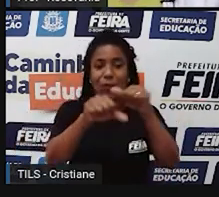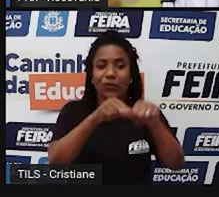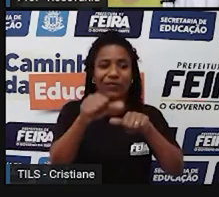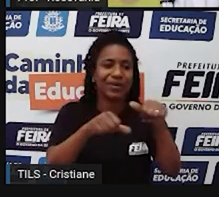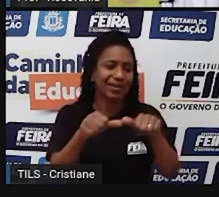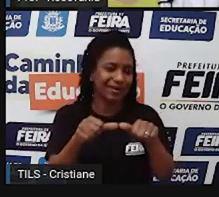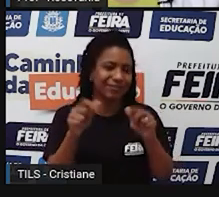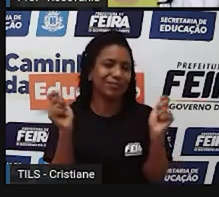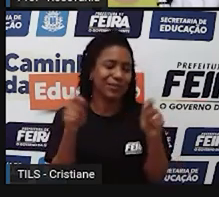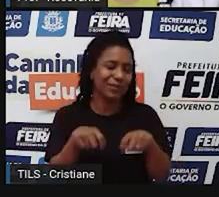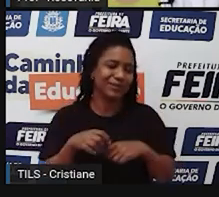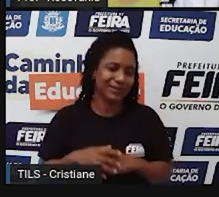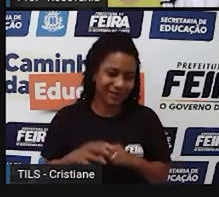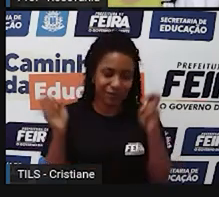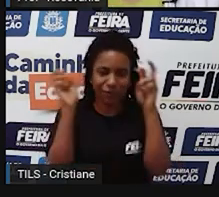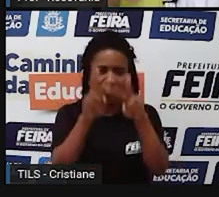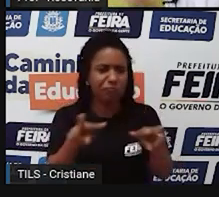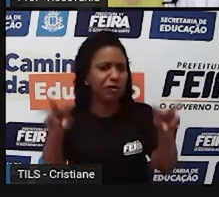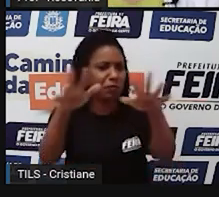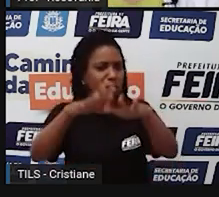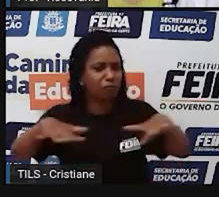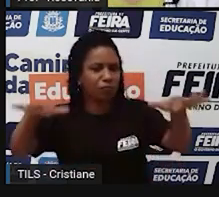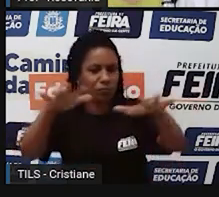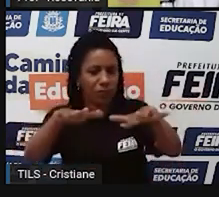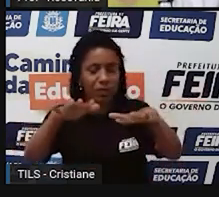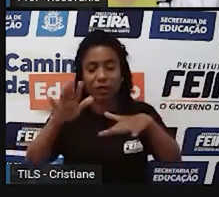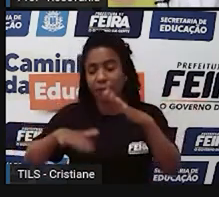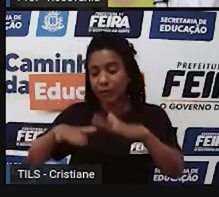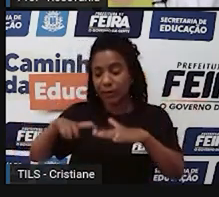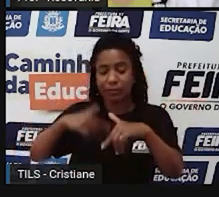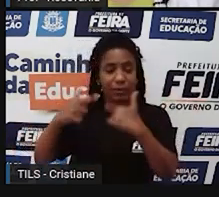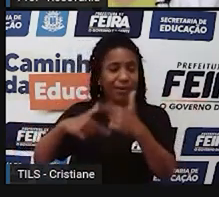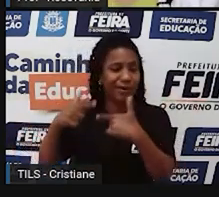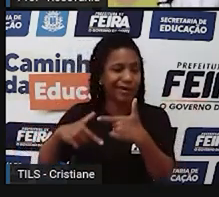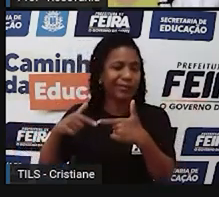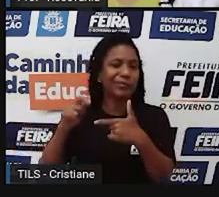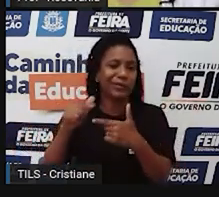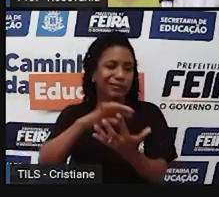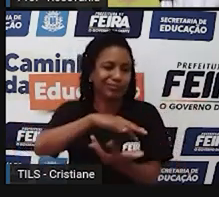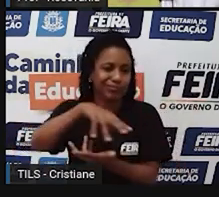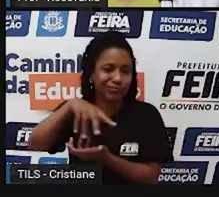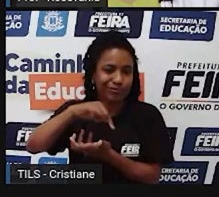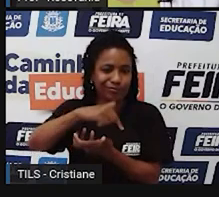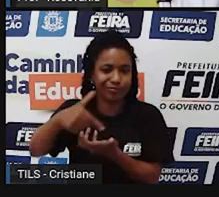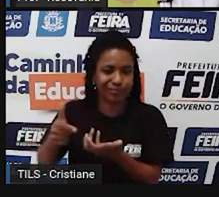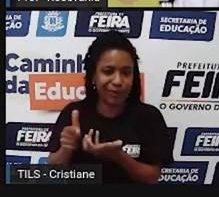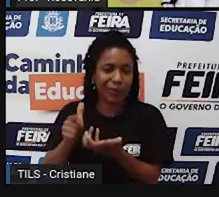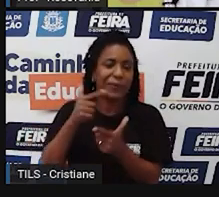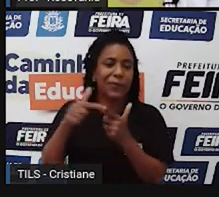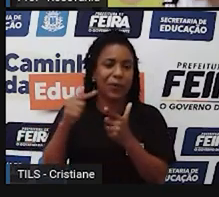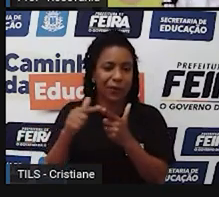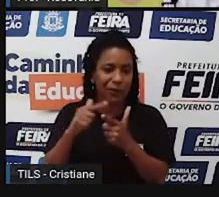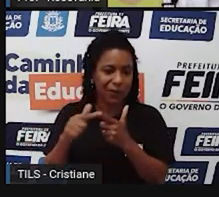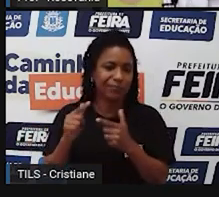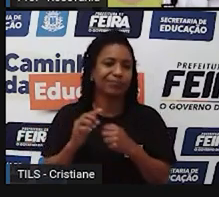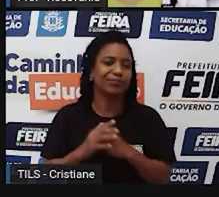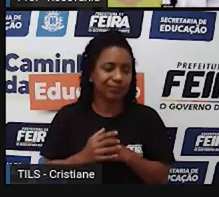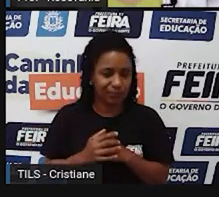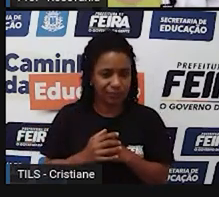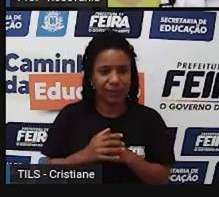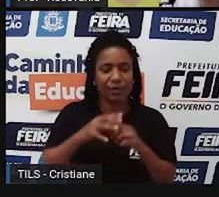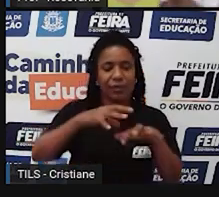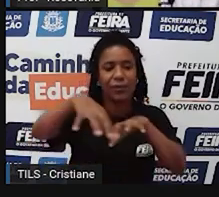depender do trabalho que você desenvolve, eles vão gerar mais impactos ou menos impactos para a natureza e que todos eles estão